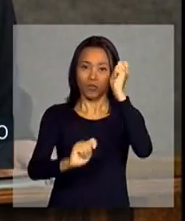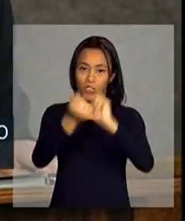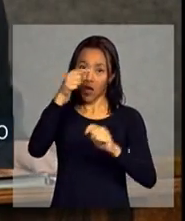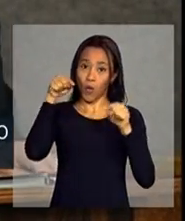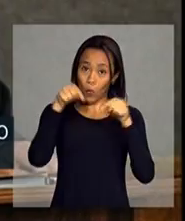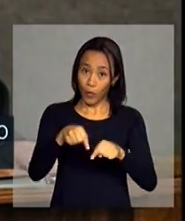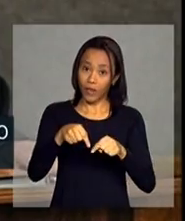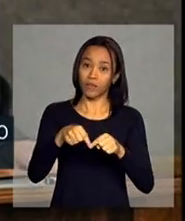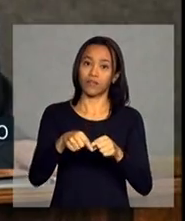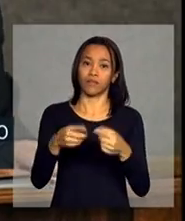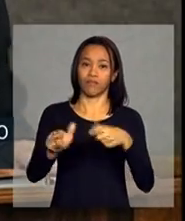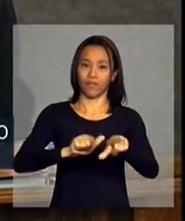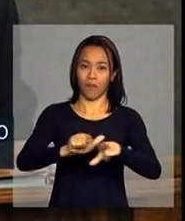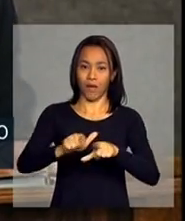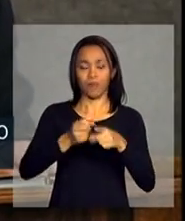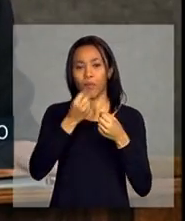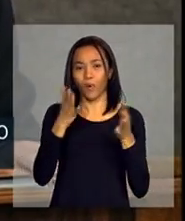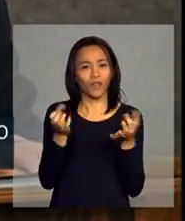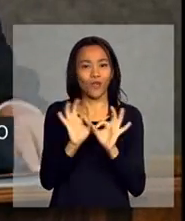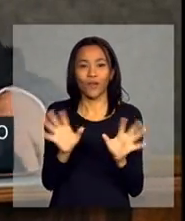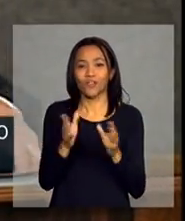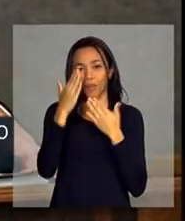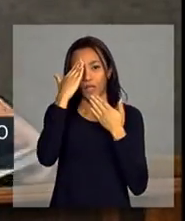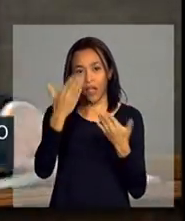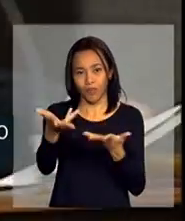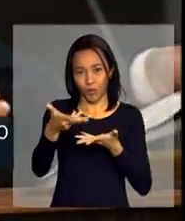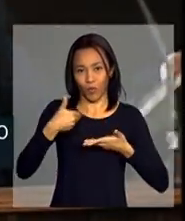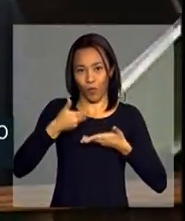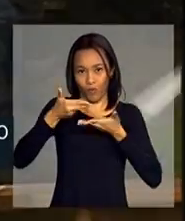Bom, então é basicamente isso. Muito obrigado pelo convite.